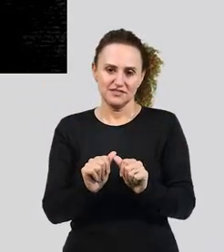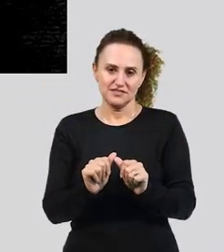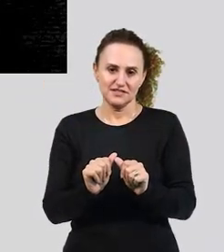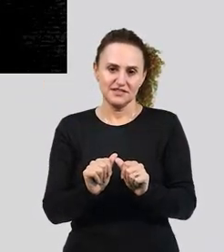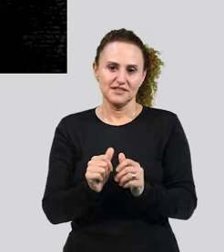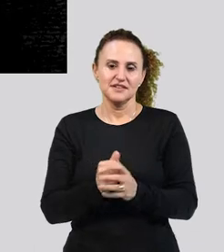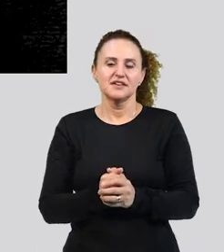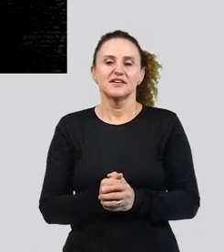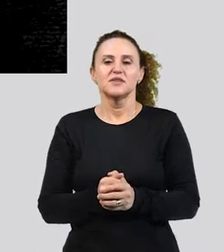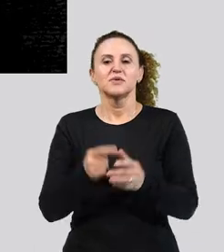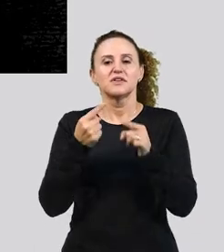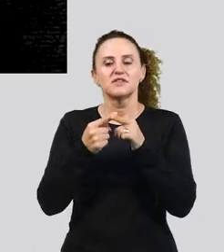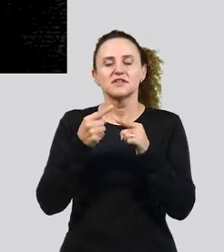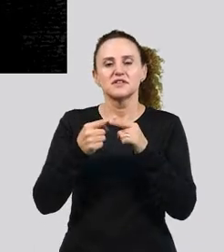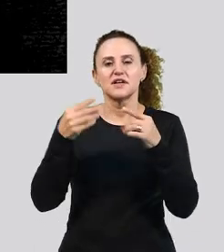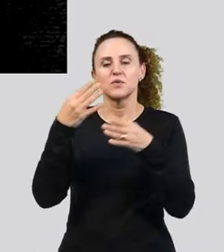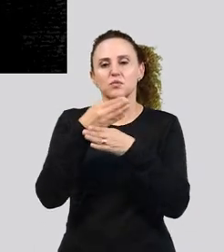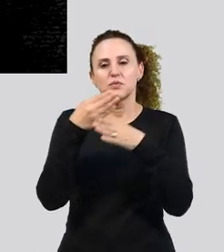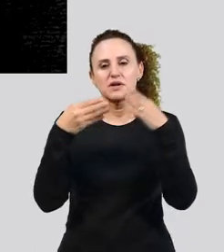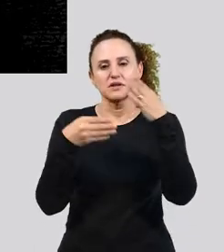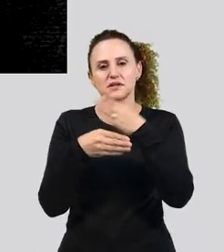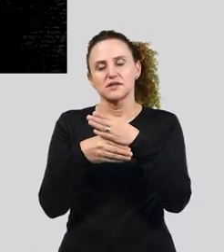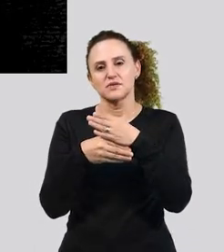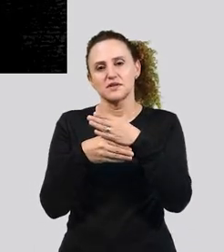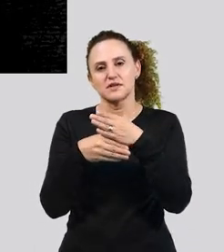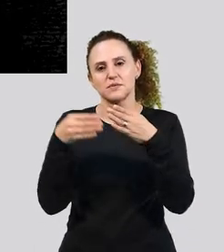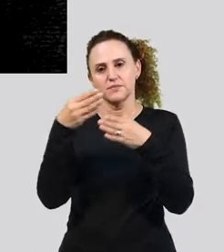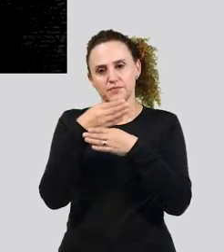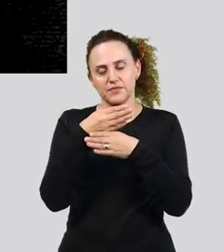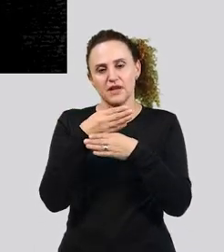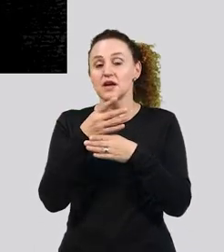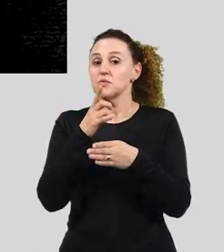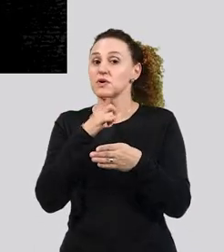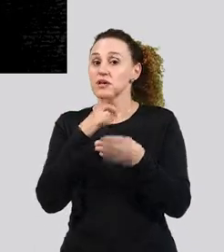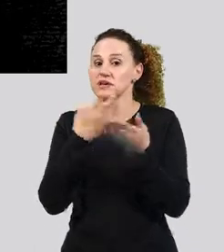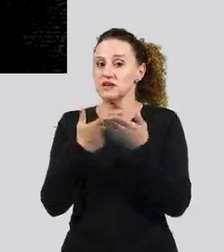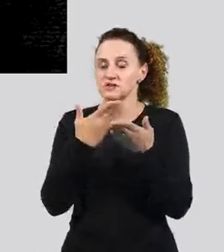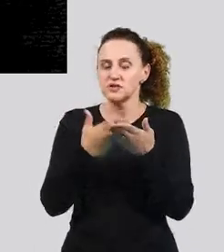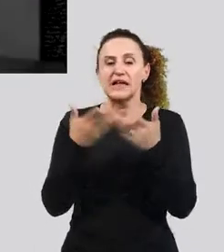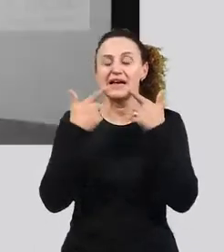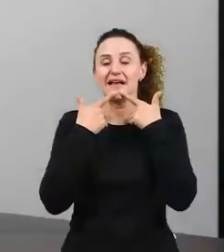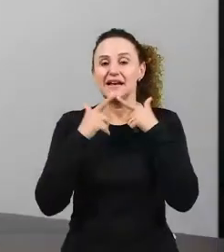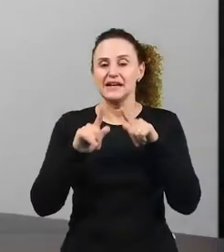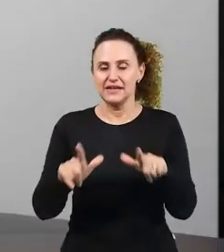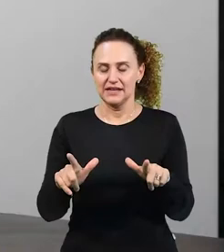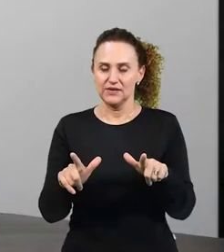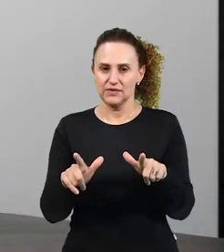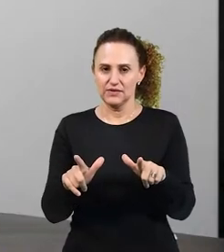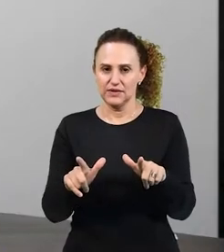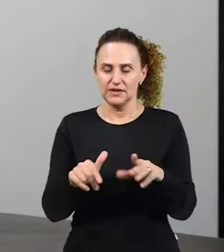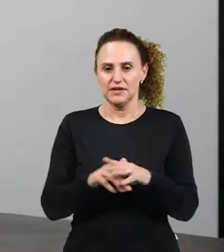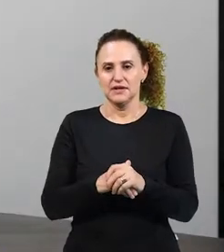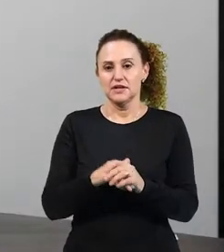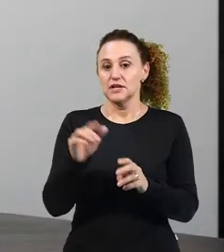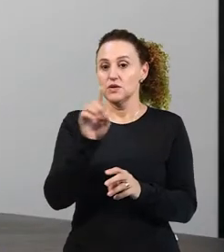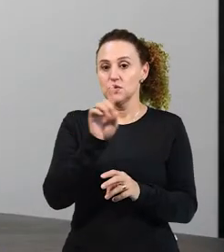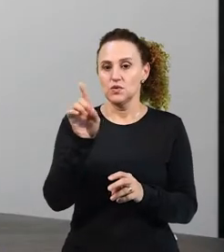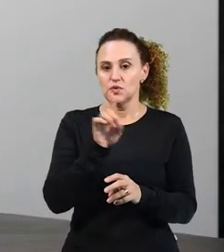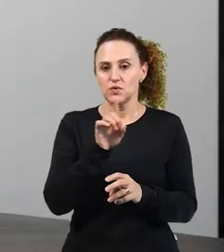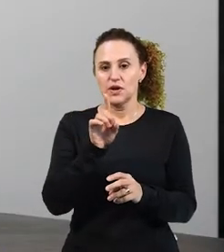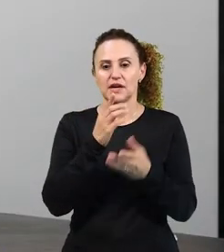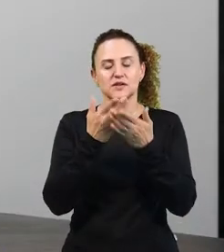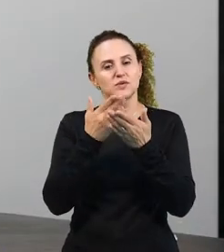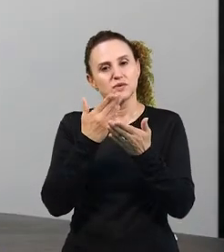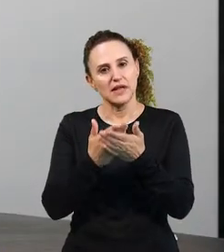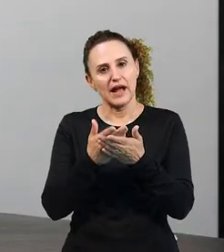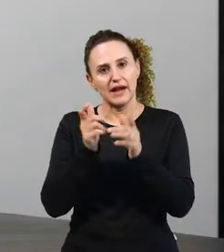porque você tem a situação. Então, estudar a língua não é simplesmente você passar uma palavra